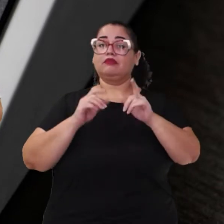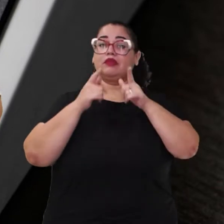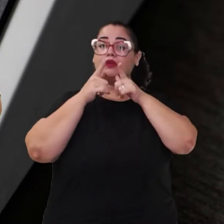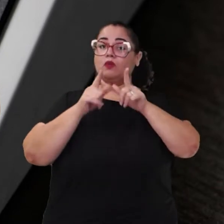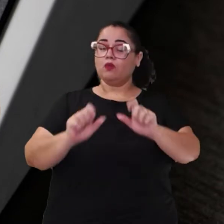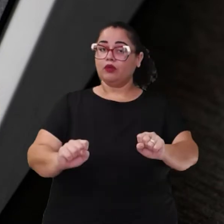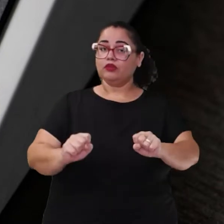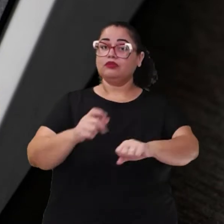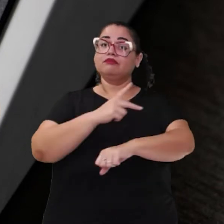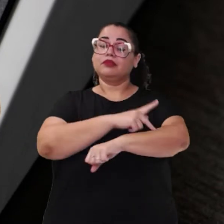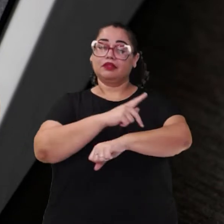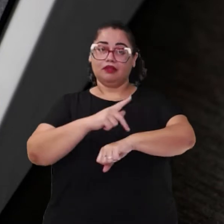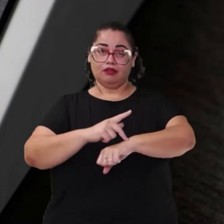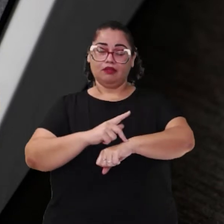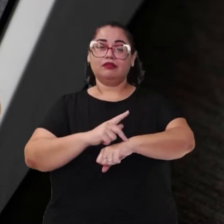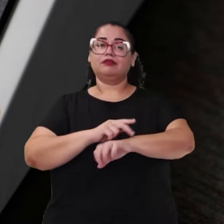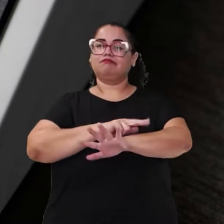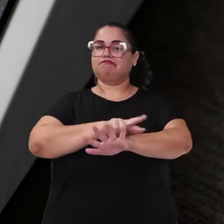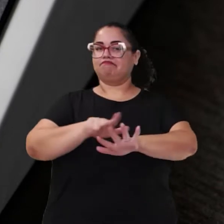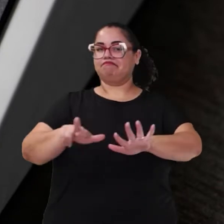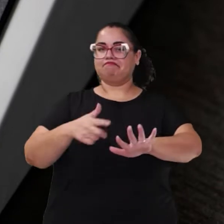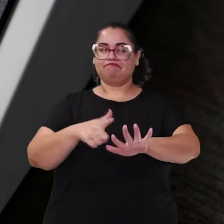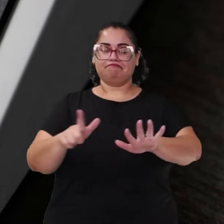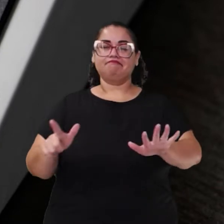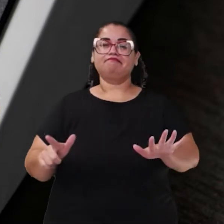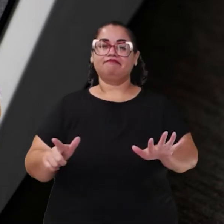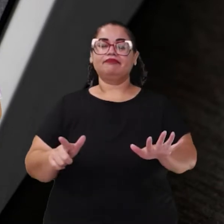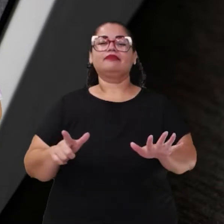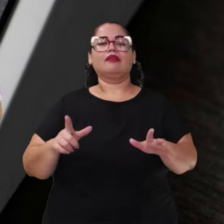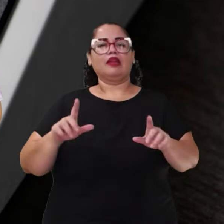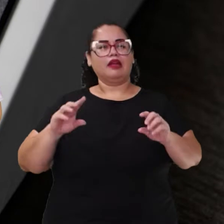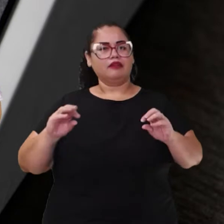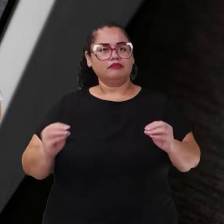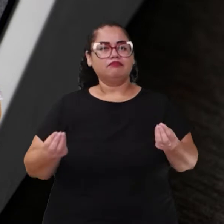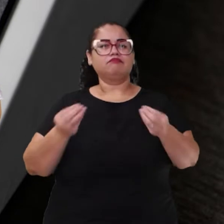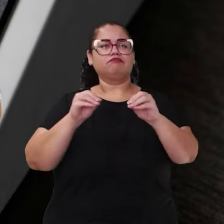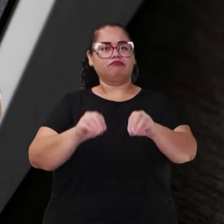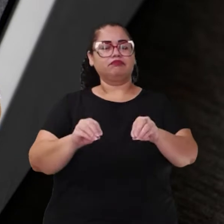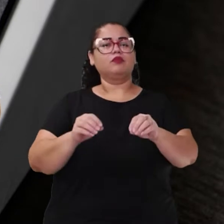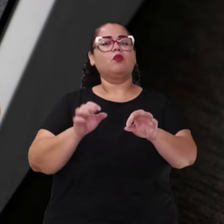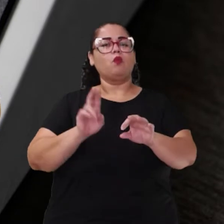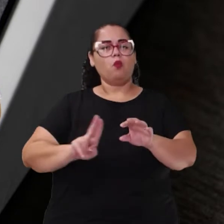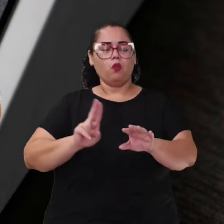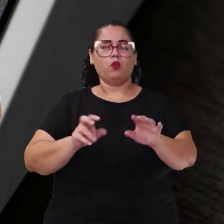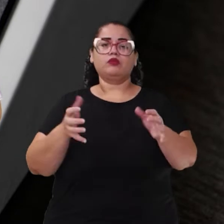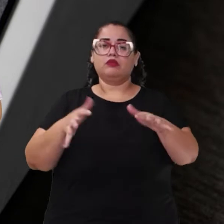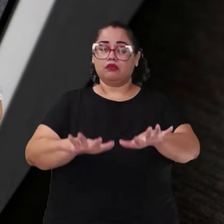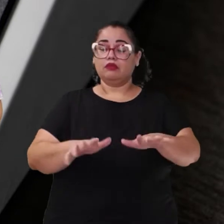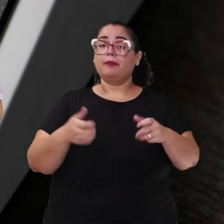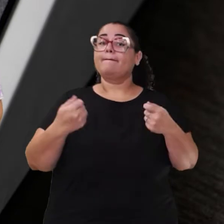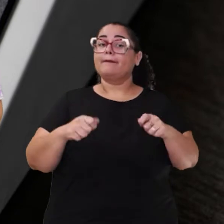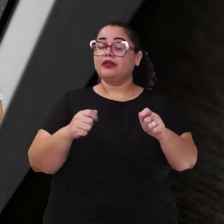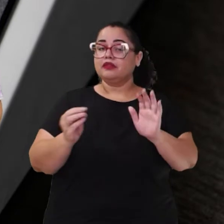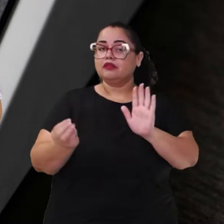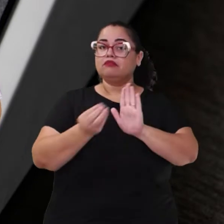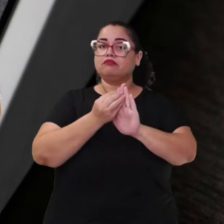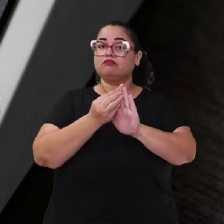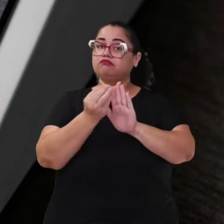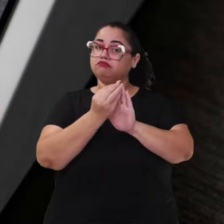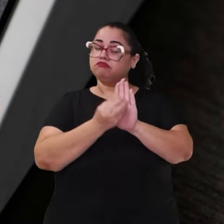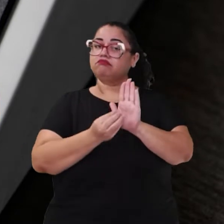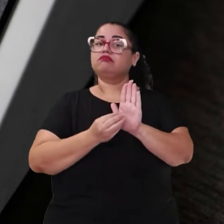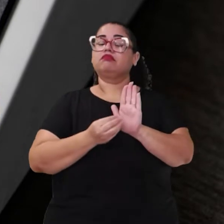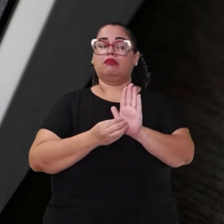linguística, pedagógica, dentre outras. A promoção da acessibilidade requer a identificação e